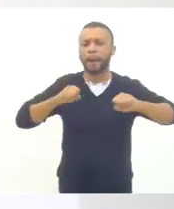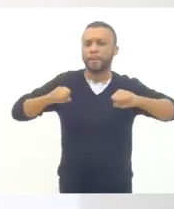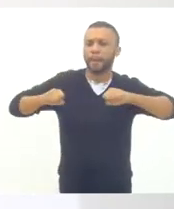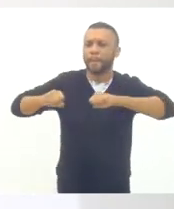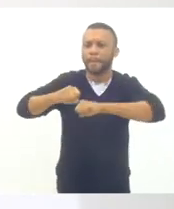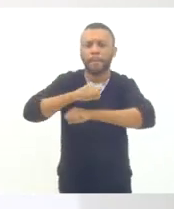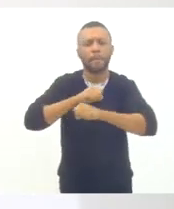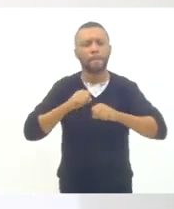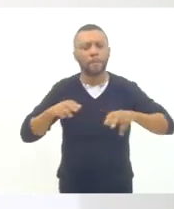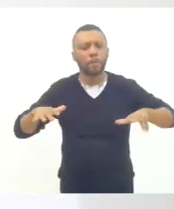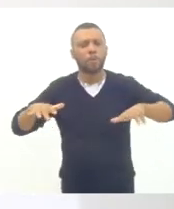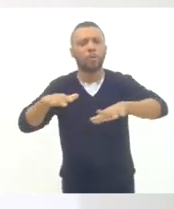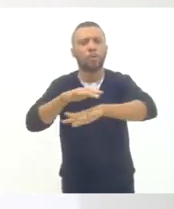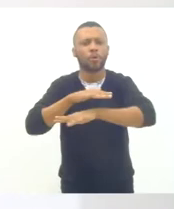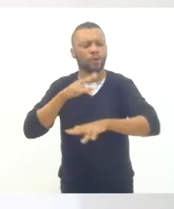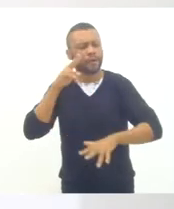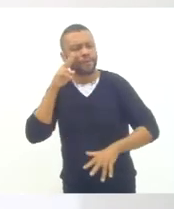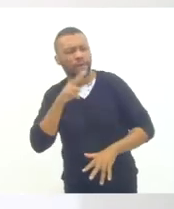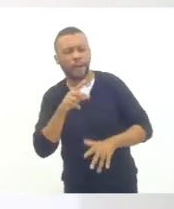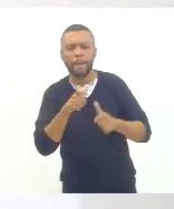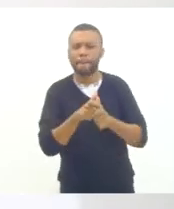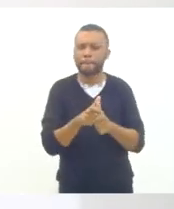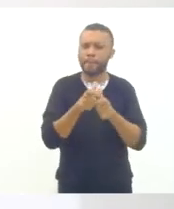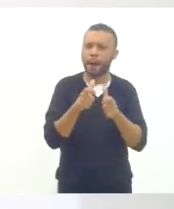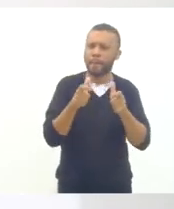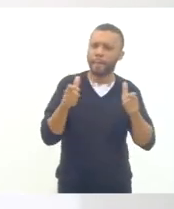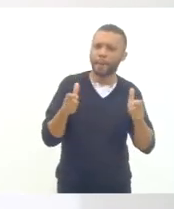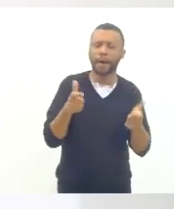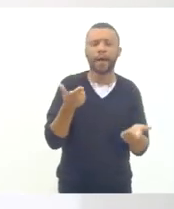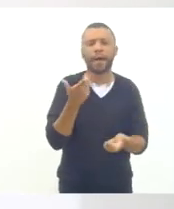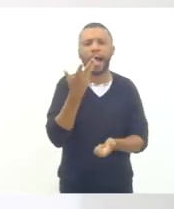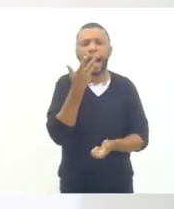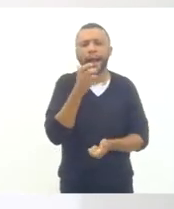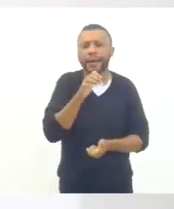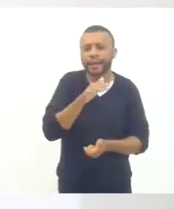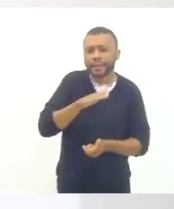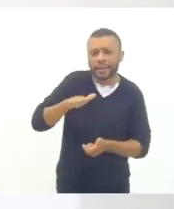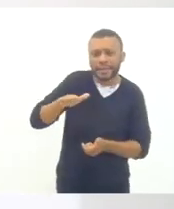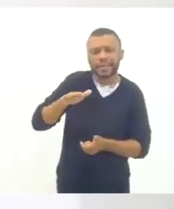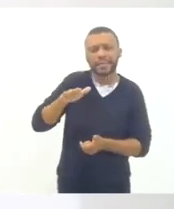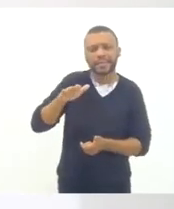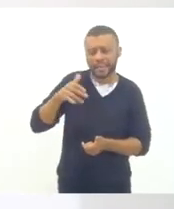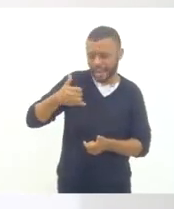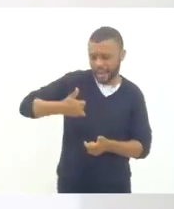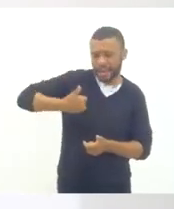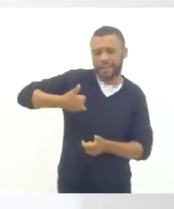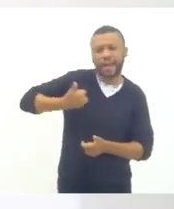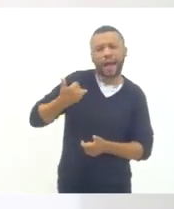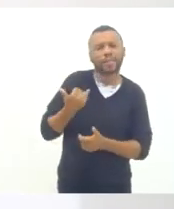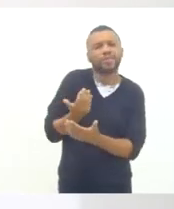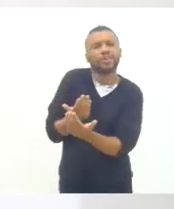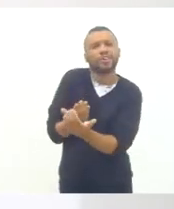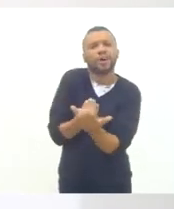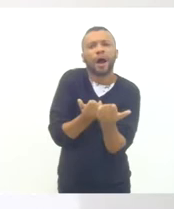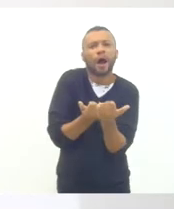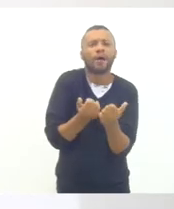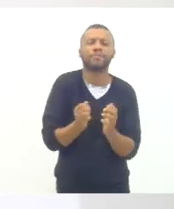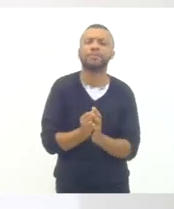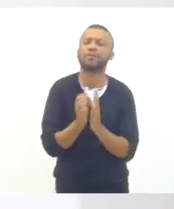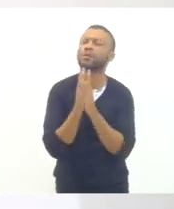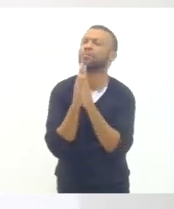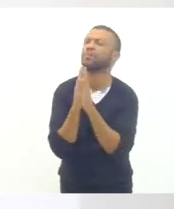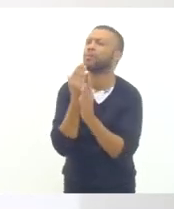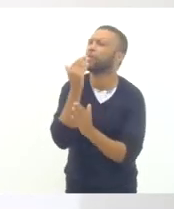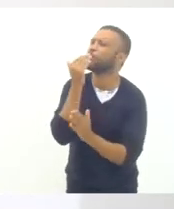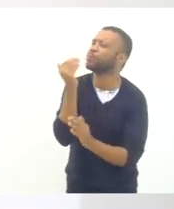vez mais crianças, cada vez menores de idade, pedindo nos sinais, dormindo